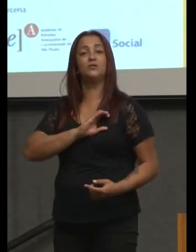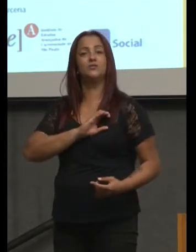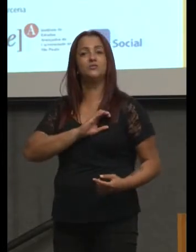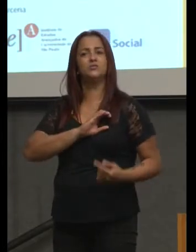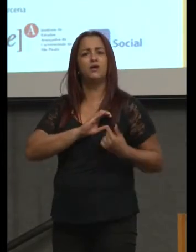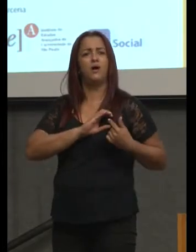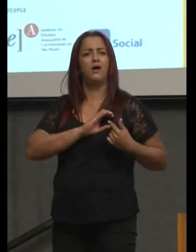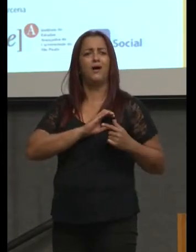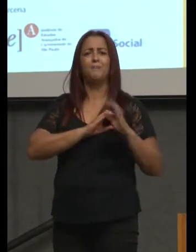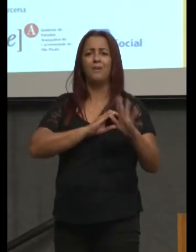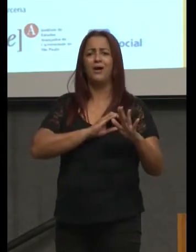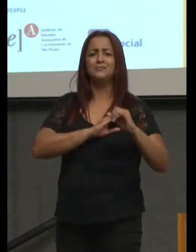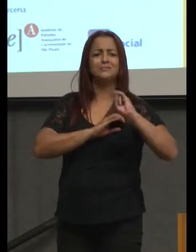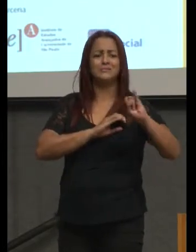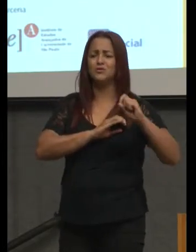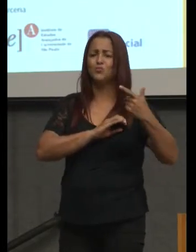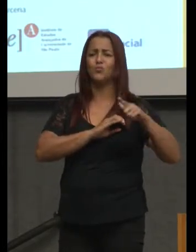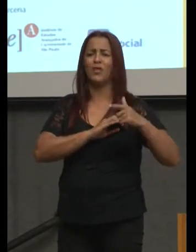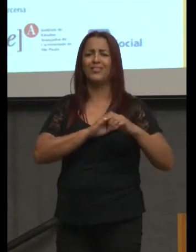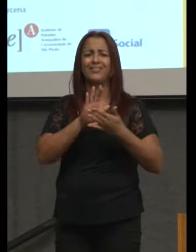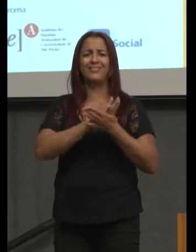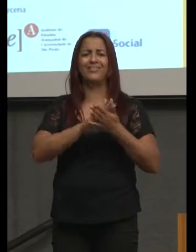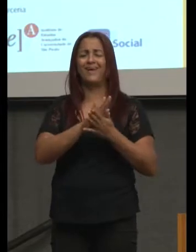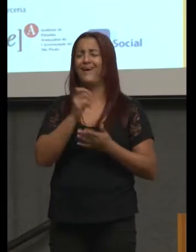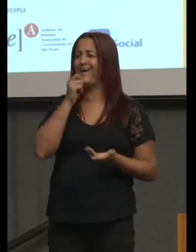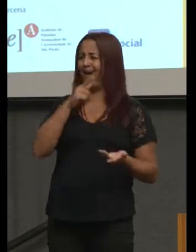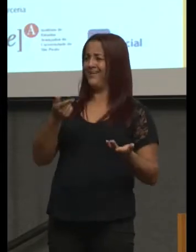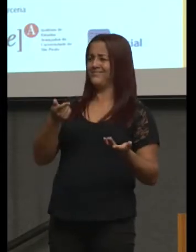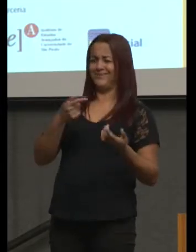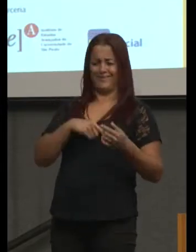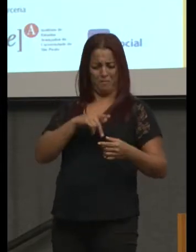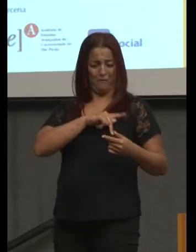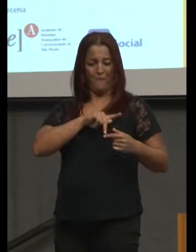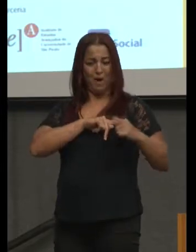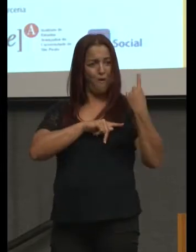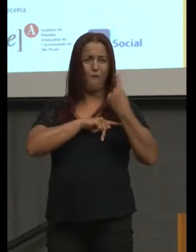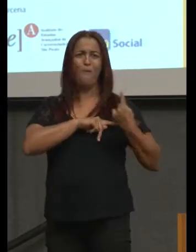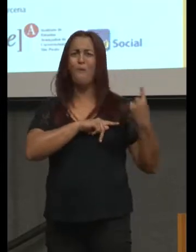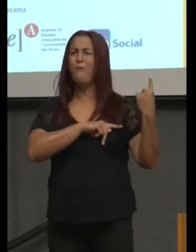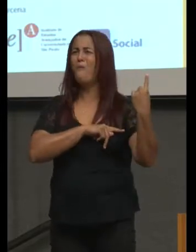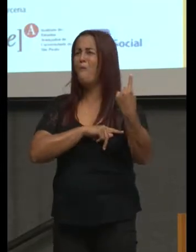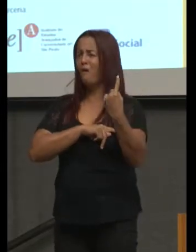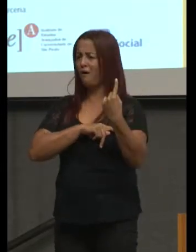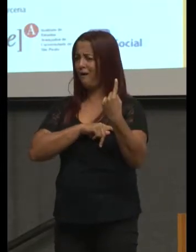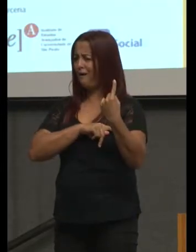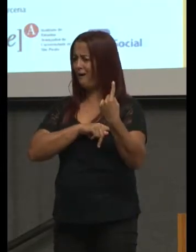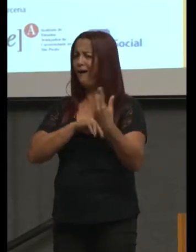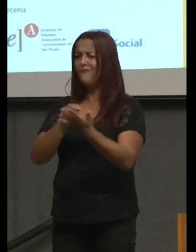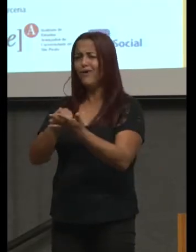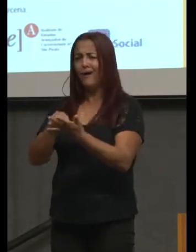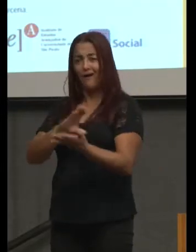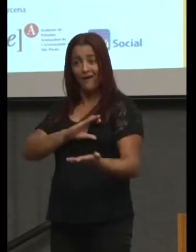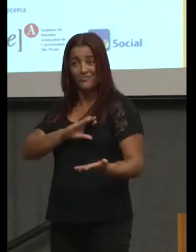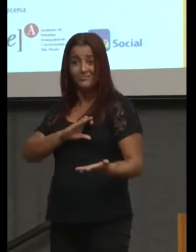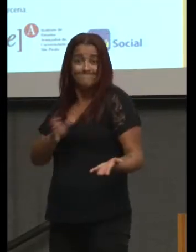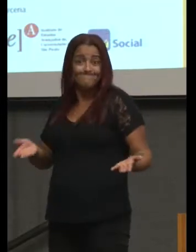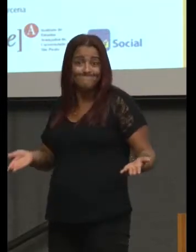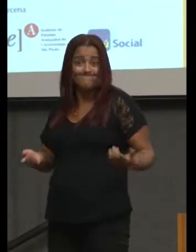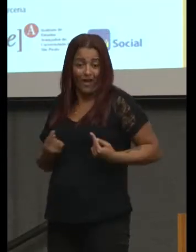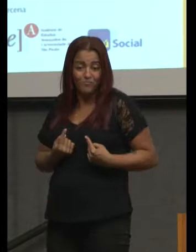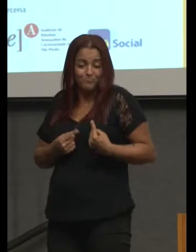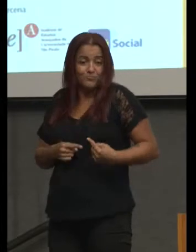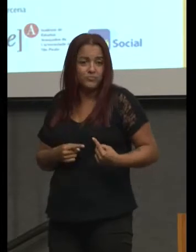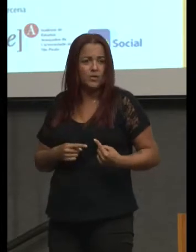se não tivesse o Palmeiras? Está certo? Então, você tem que gostar do diferente, do convívio, da